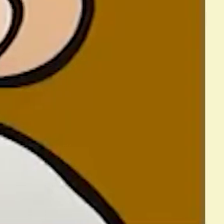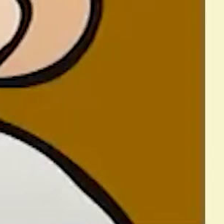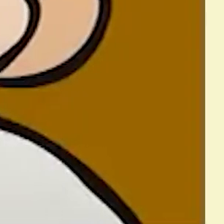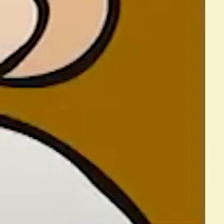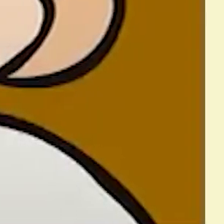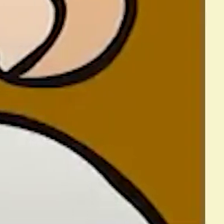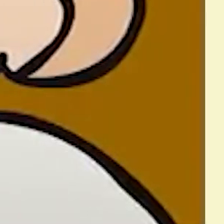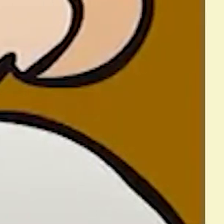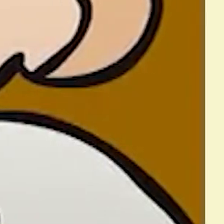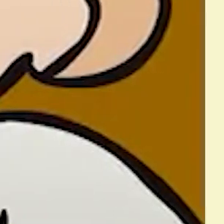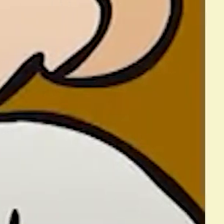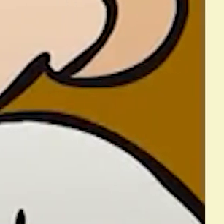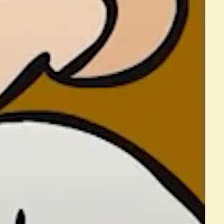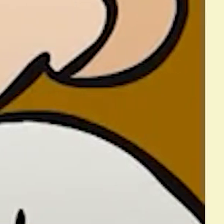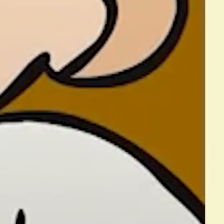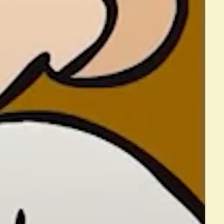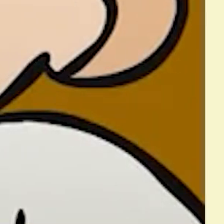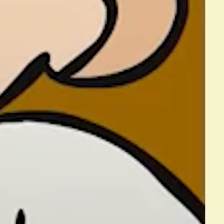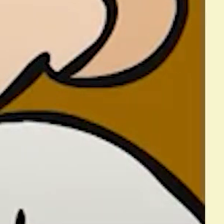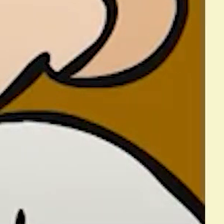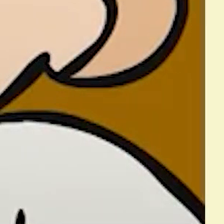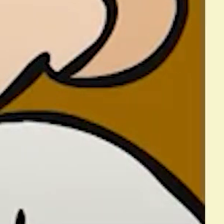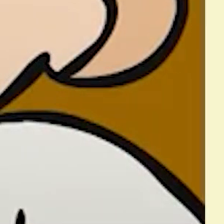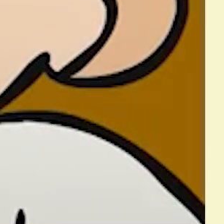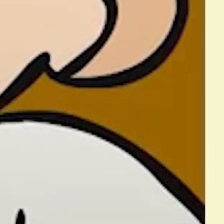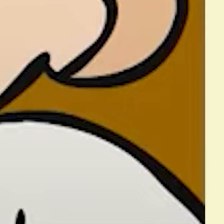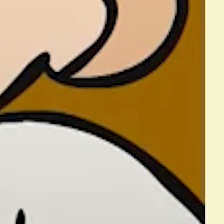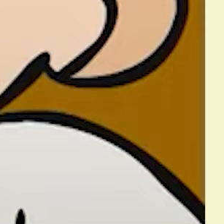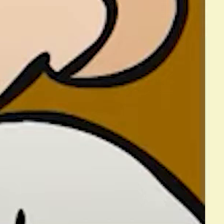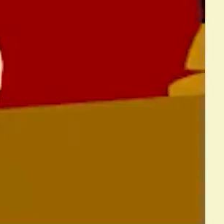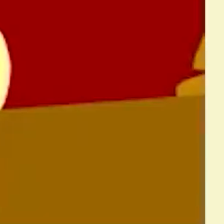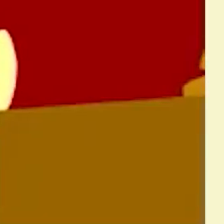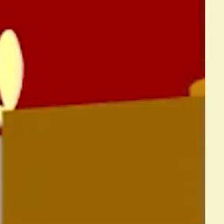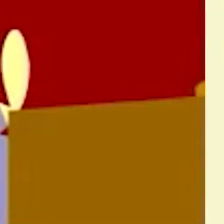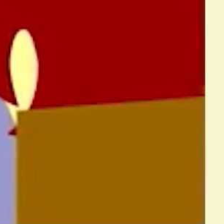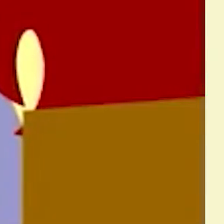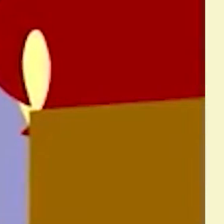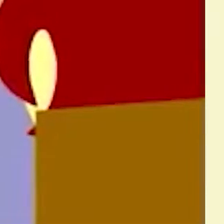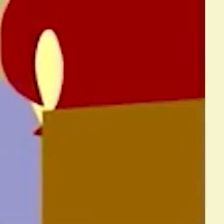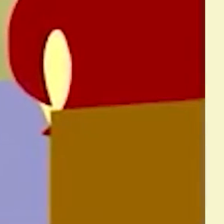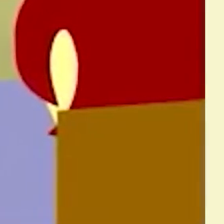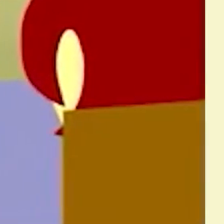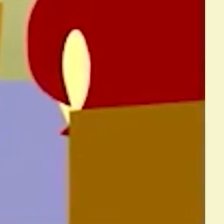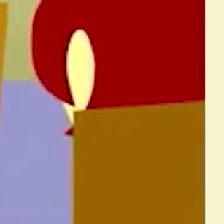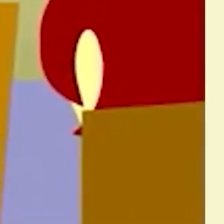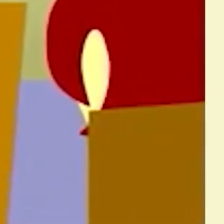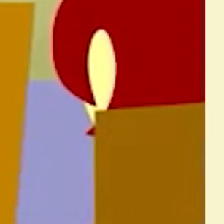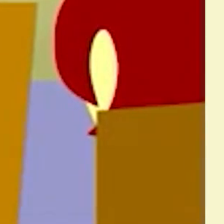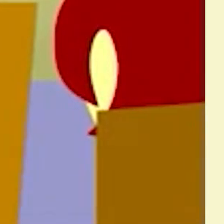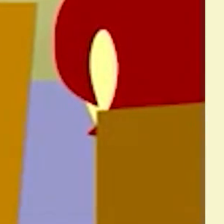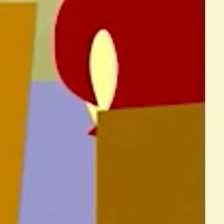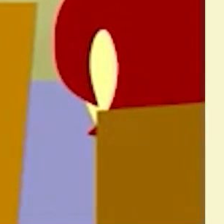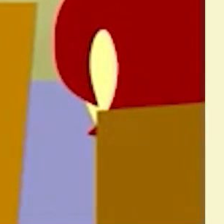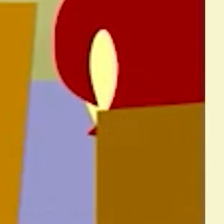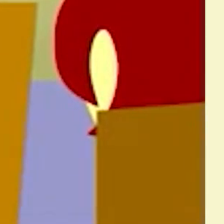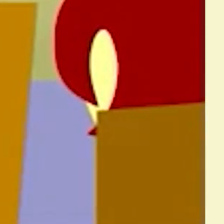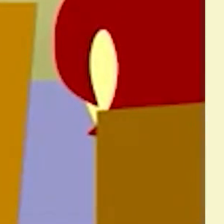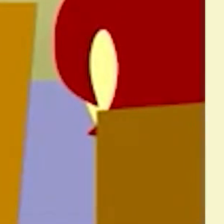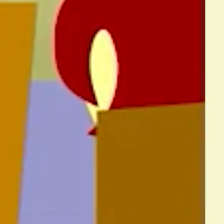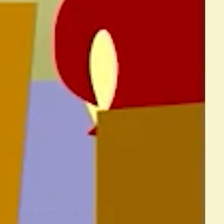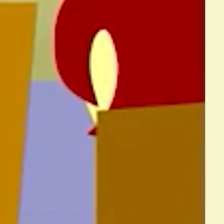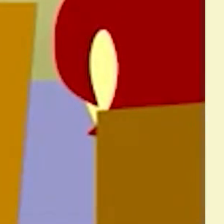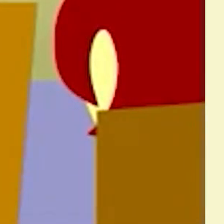Hoje a Daniela vai aprender um pouco mais sobre cidadania. Crianças, vocês sabem a diferença entre